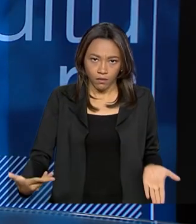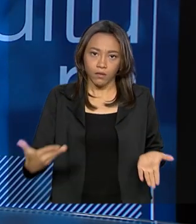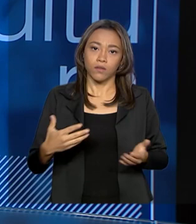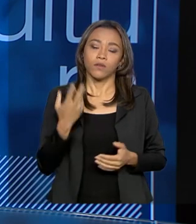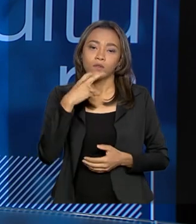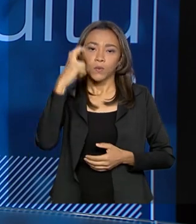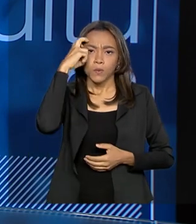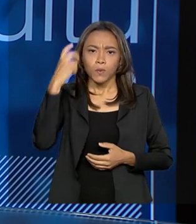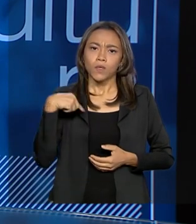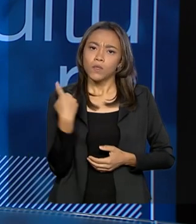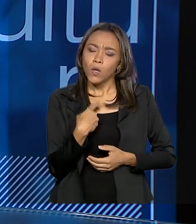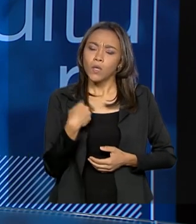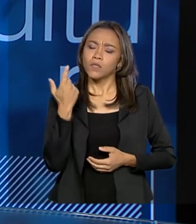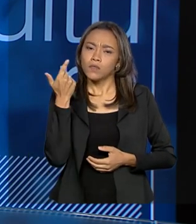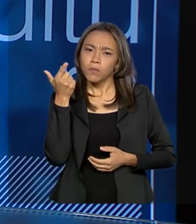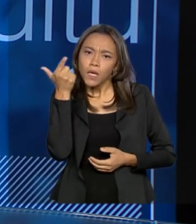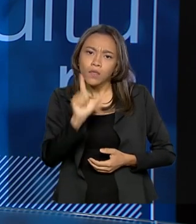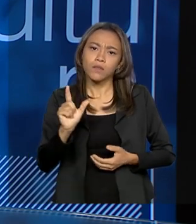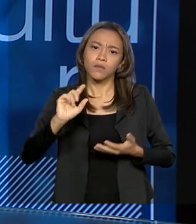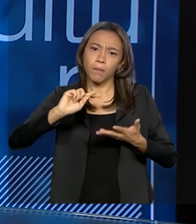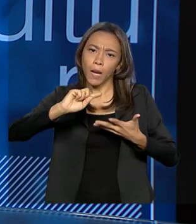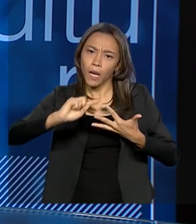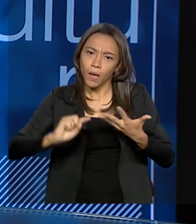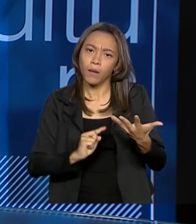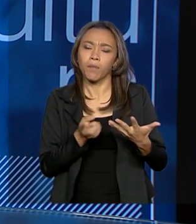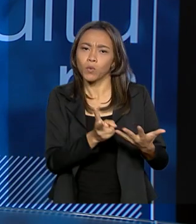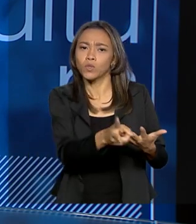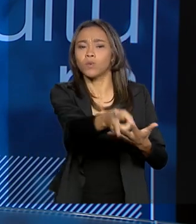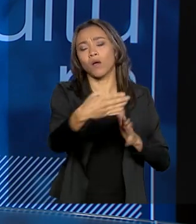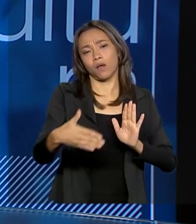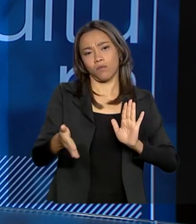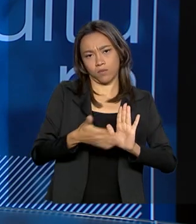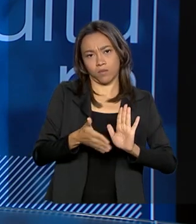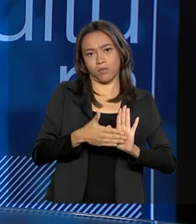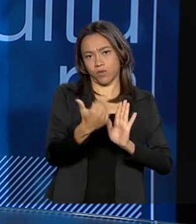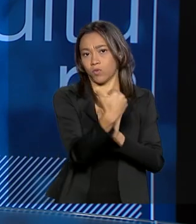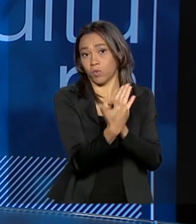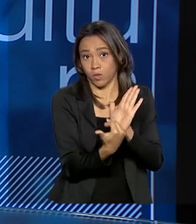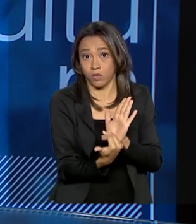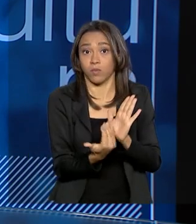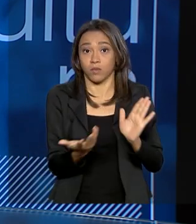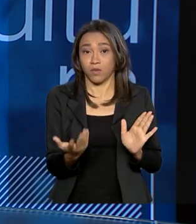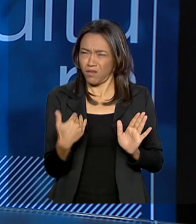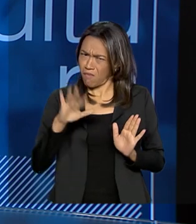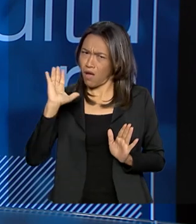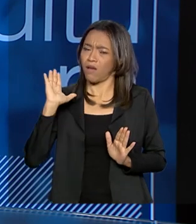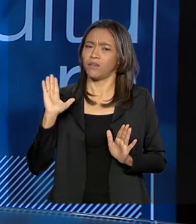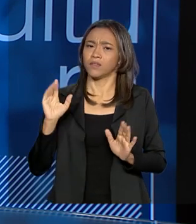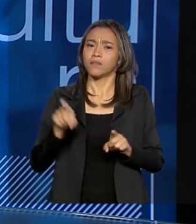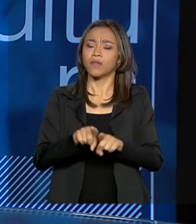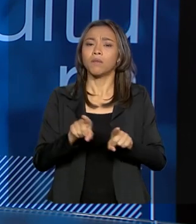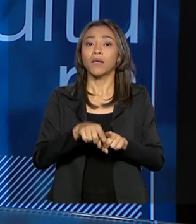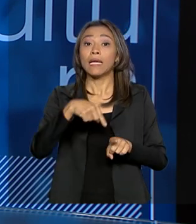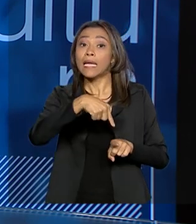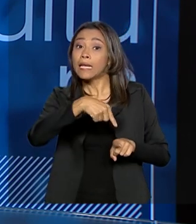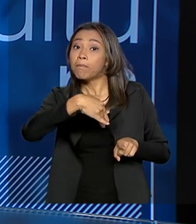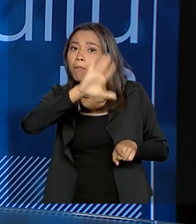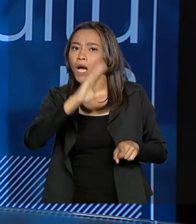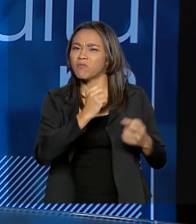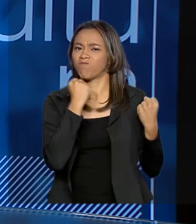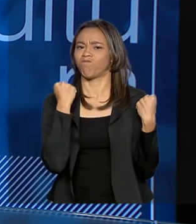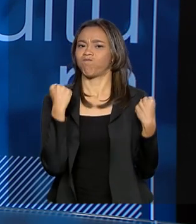tem corrido atrás para manter os programas todos em atividade, e mais do que isso, para torná-los cada vez mais